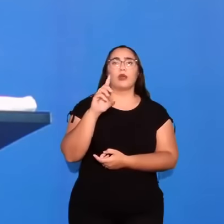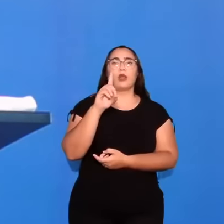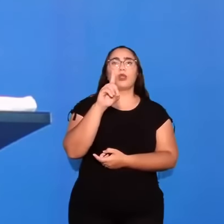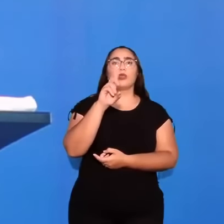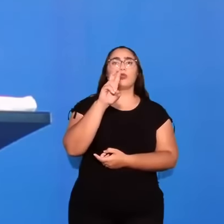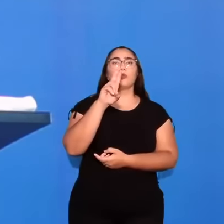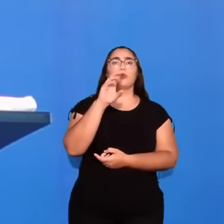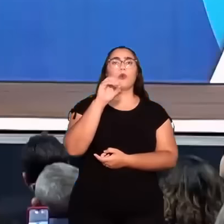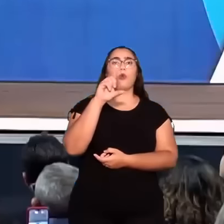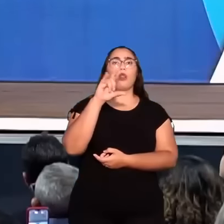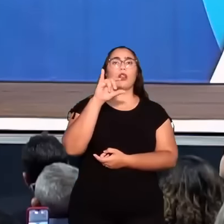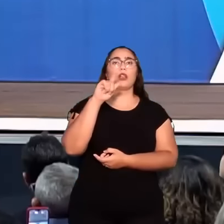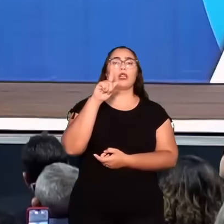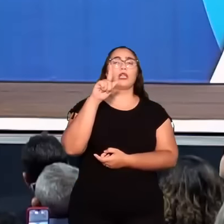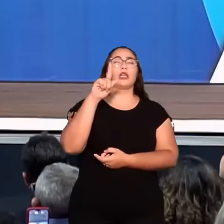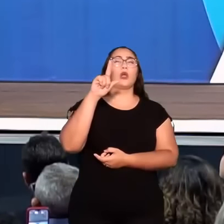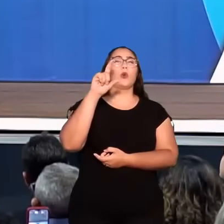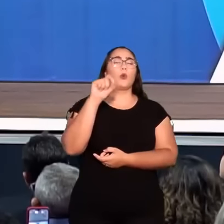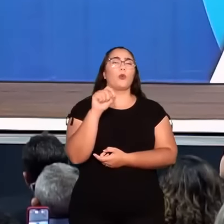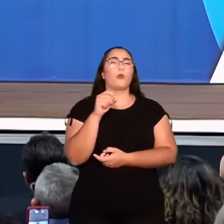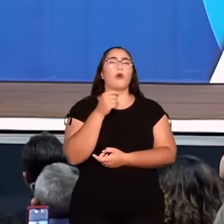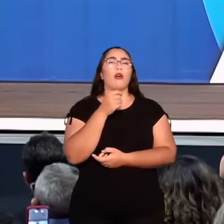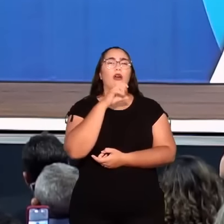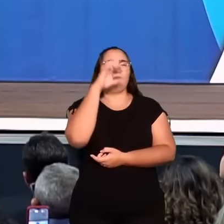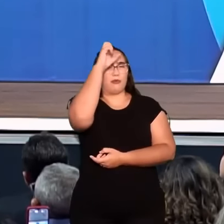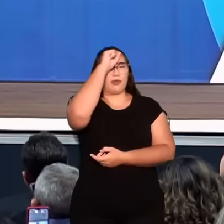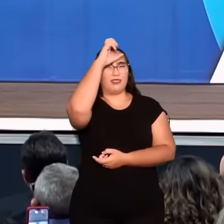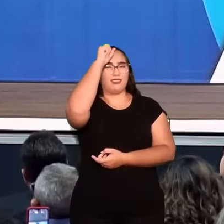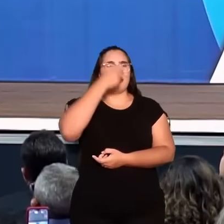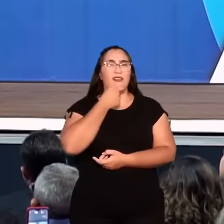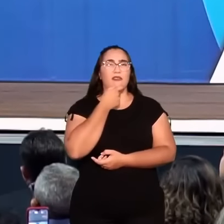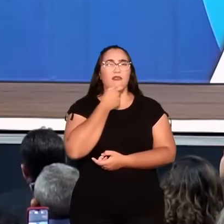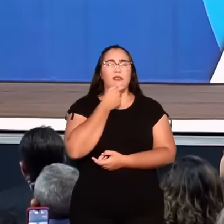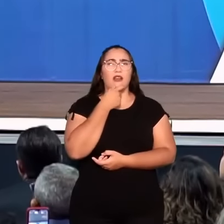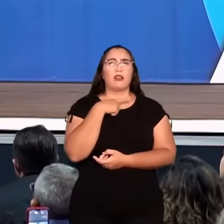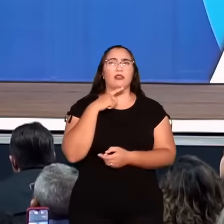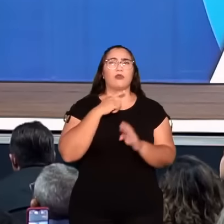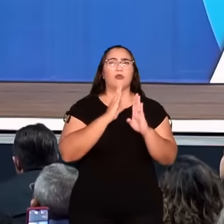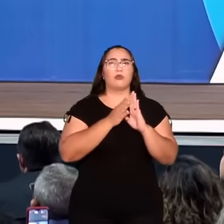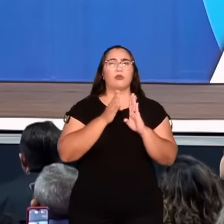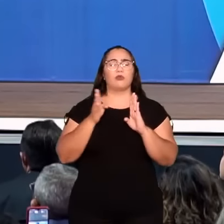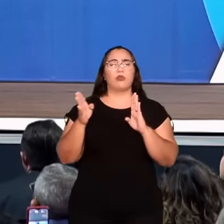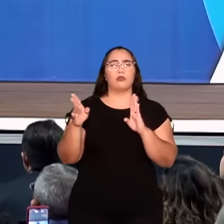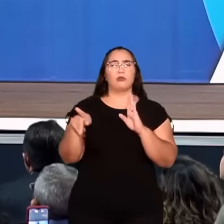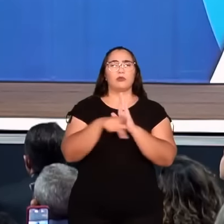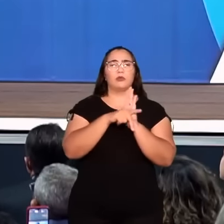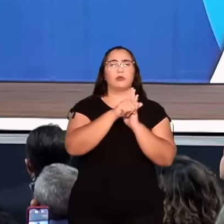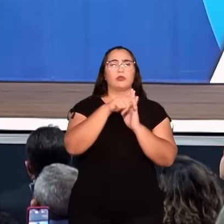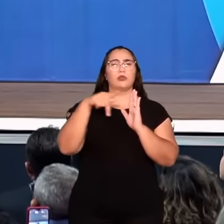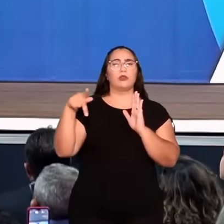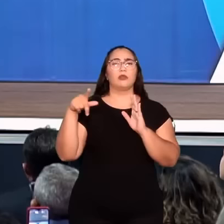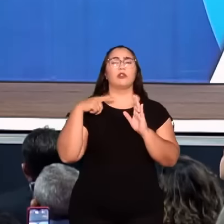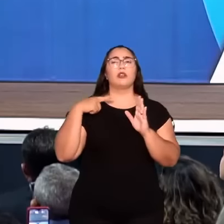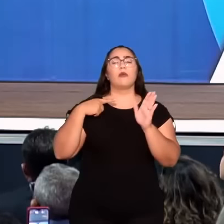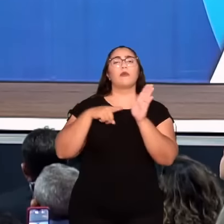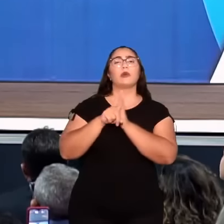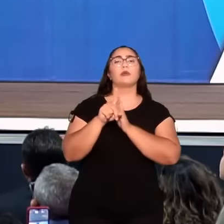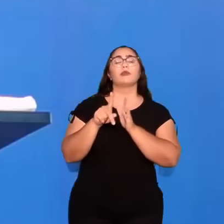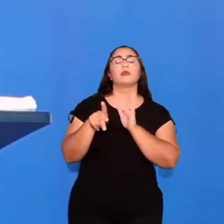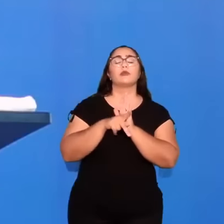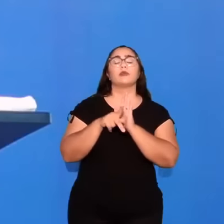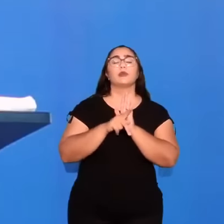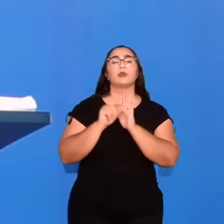aprender inglês. Em uma certa fase do aplicativo, estavam fazendo perguntas.